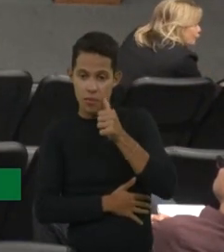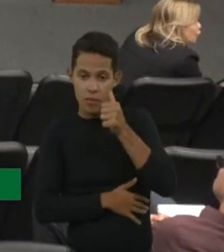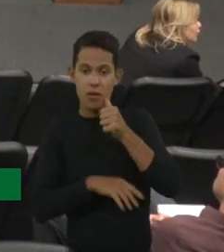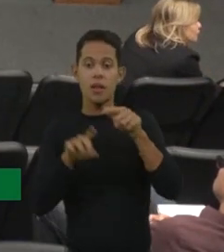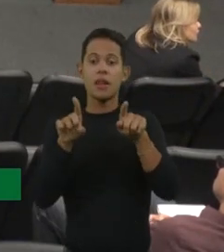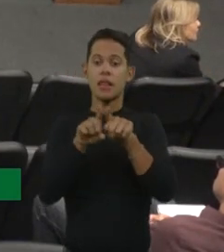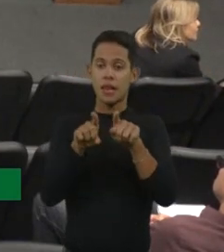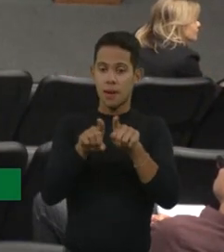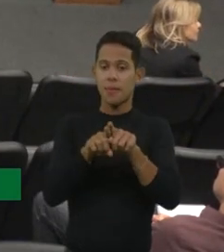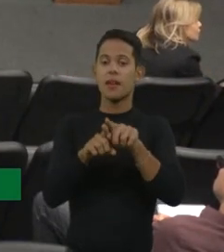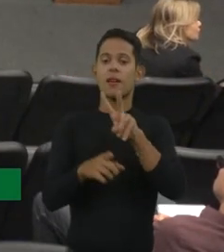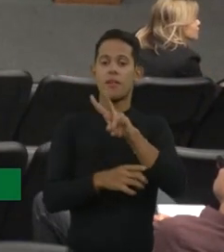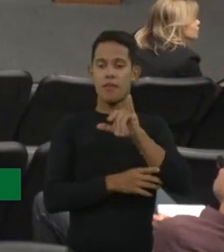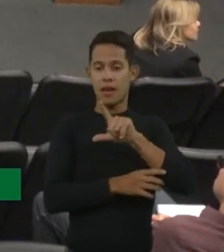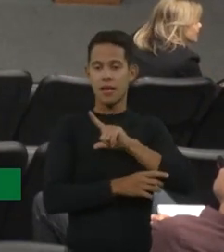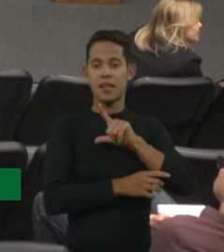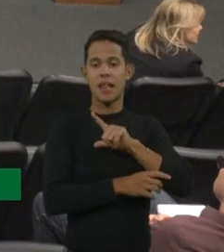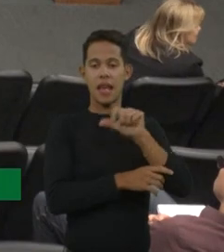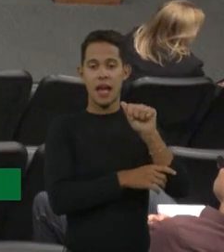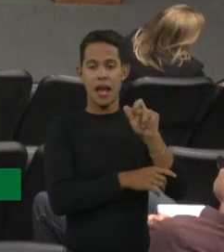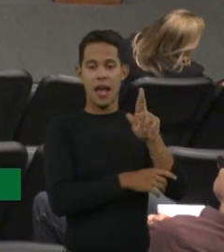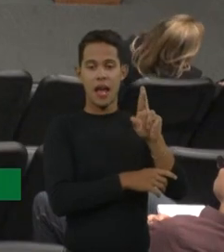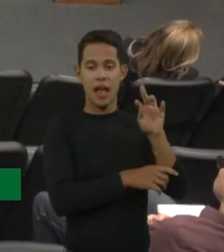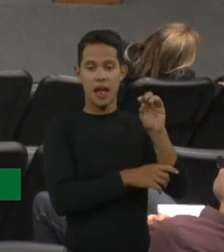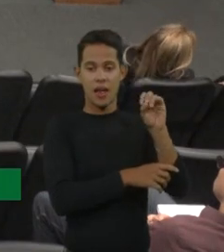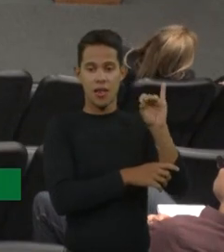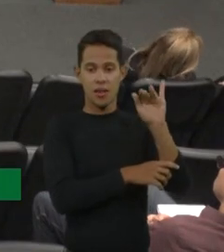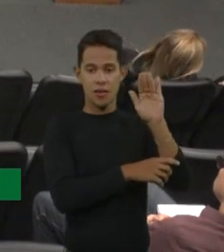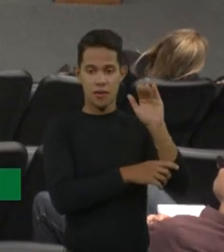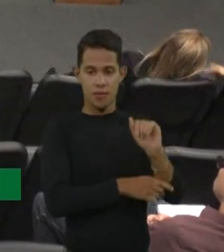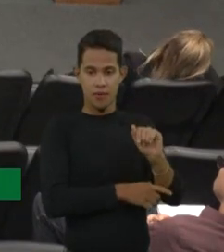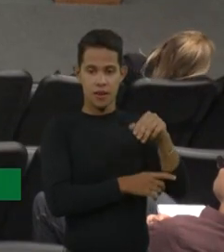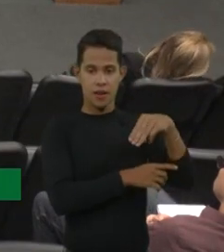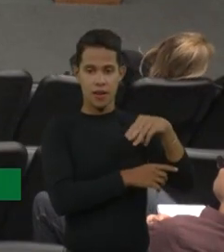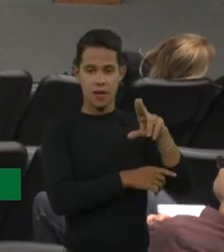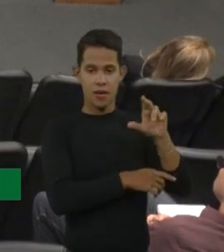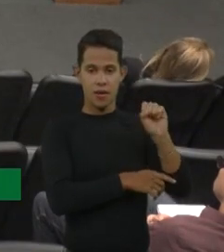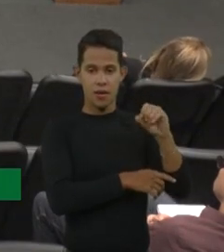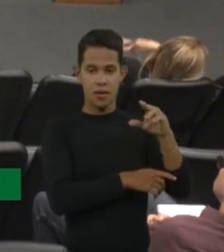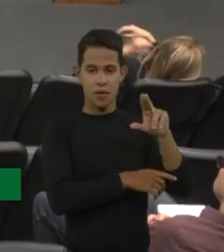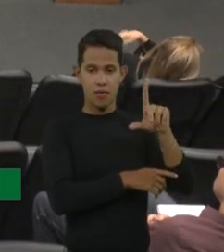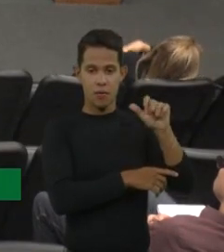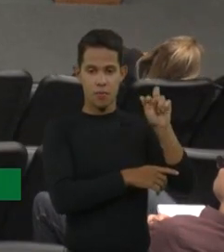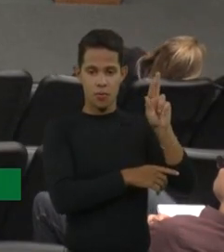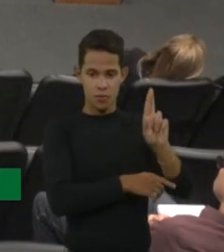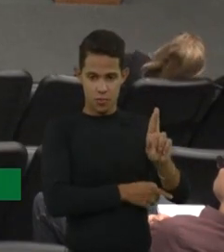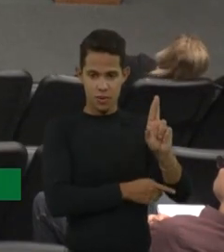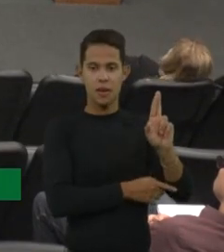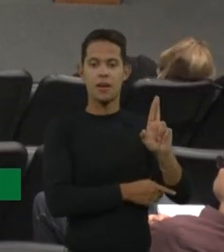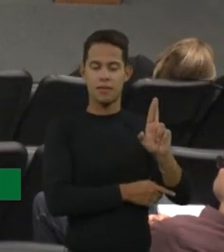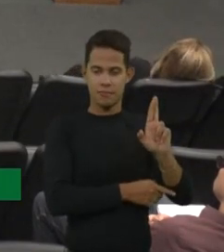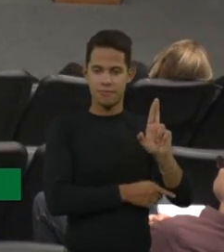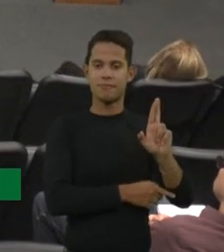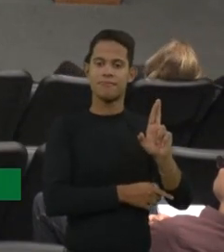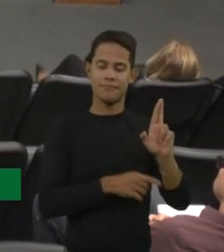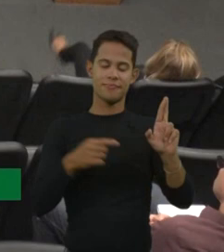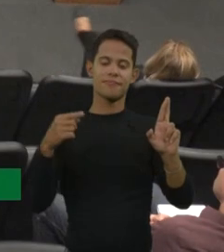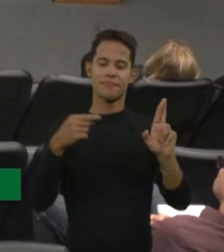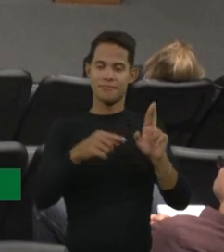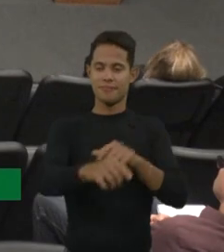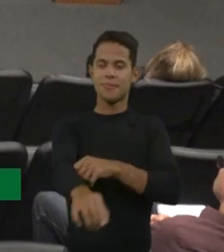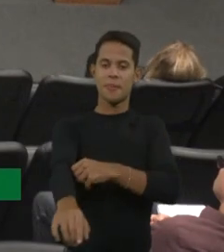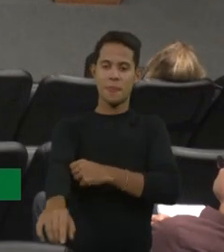tinha atrofia muscular espinhal com o mesmo número de cópias do humano, então, duas cópias de SMN2, ou seja, ela tinha, né,